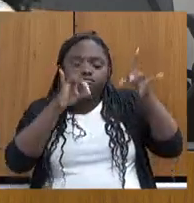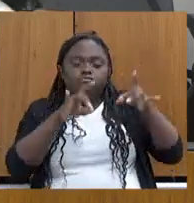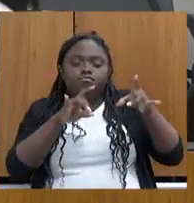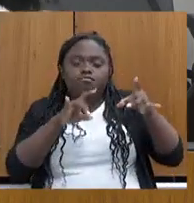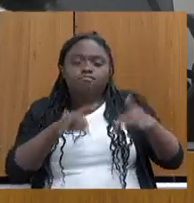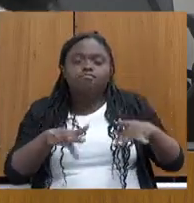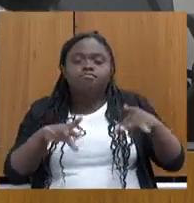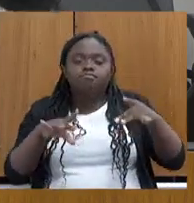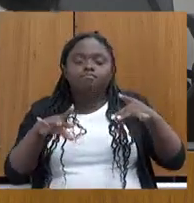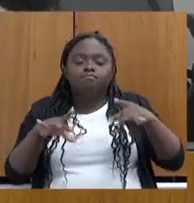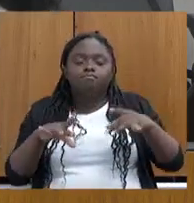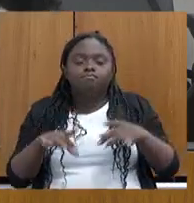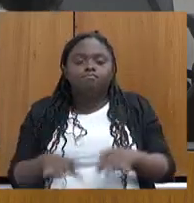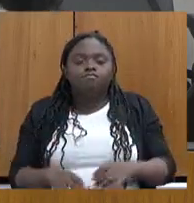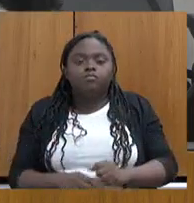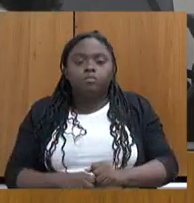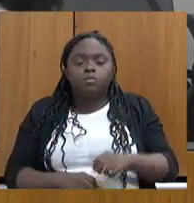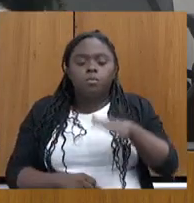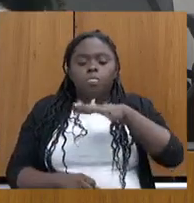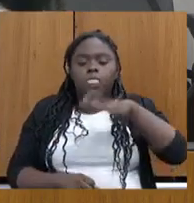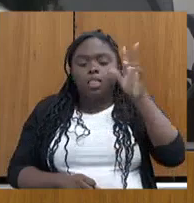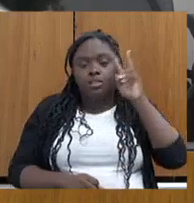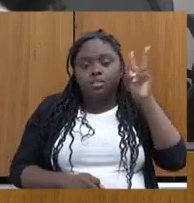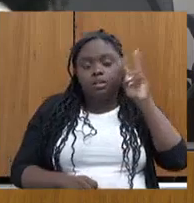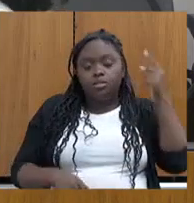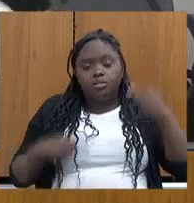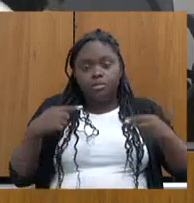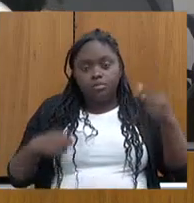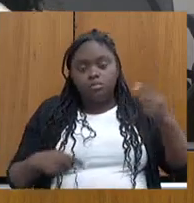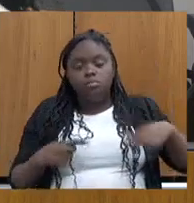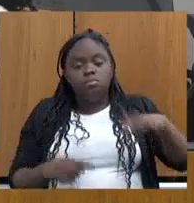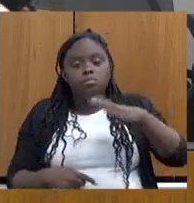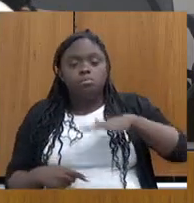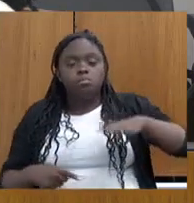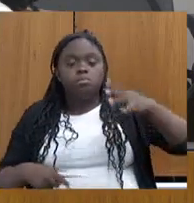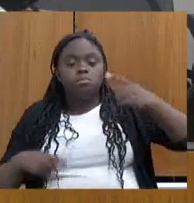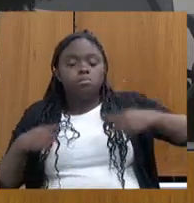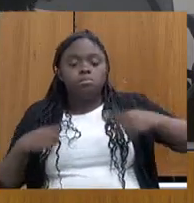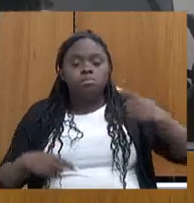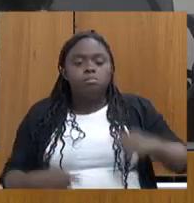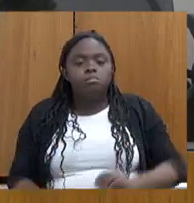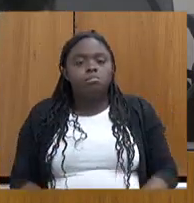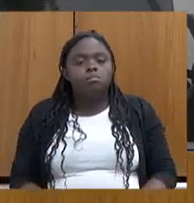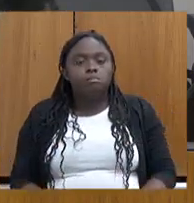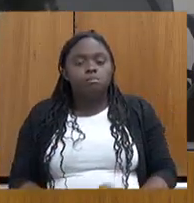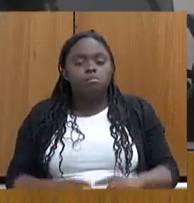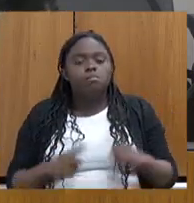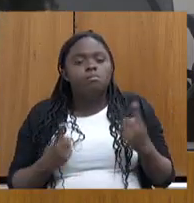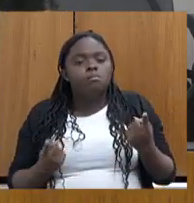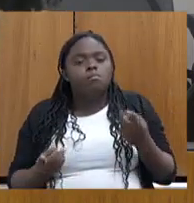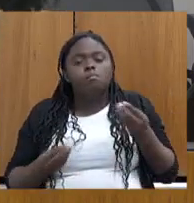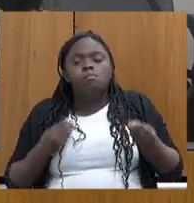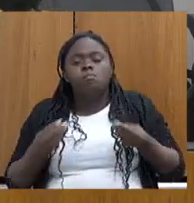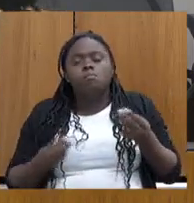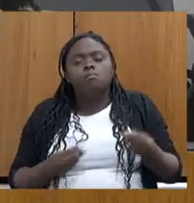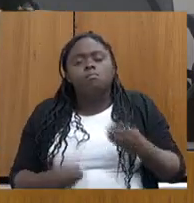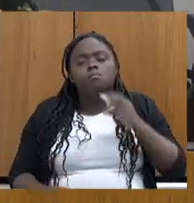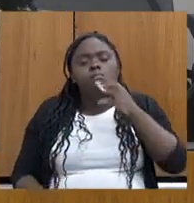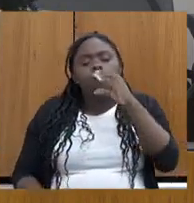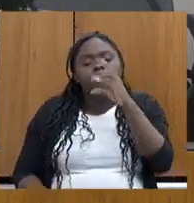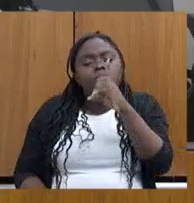os casos de conflitos agrários judiciais, mas, com a derrubada dessa ADPF,